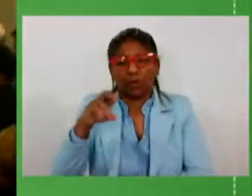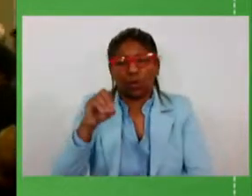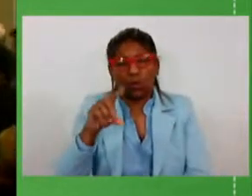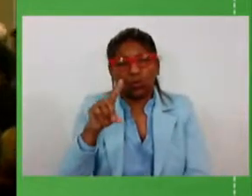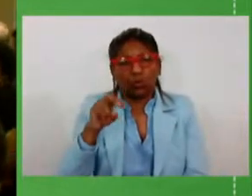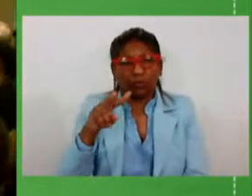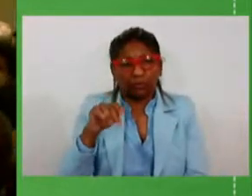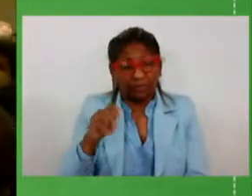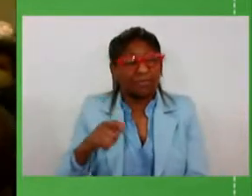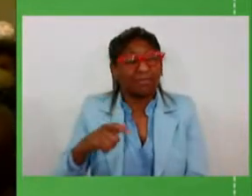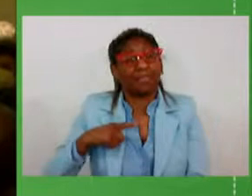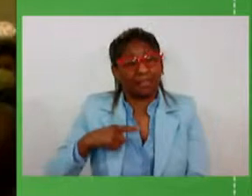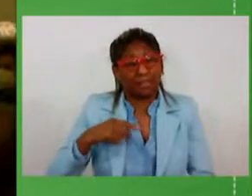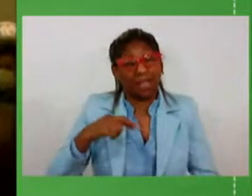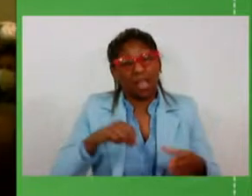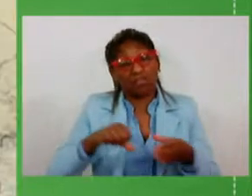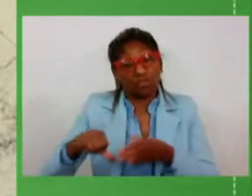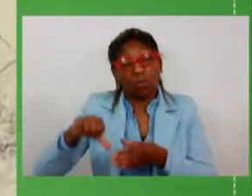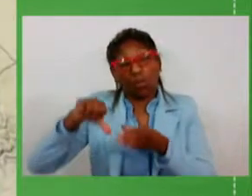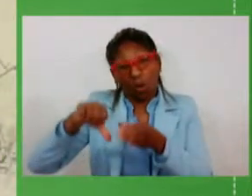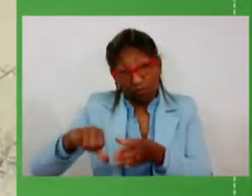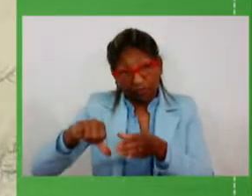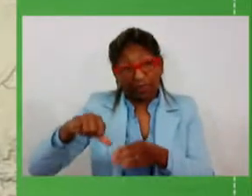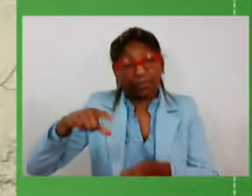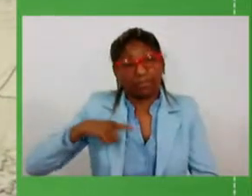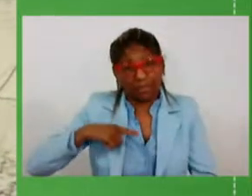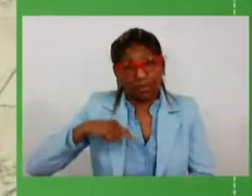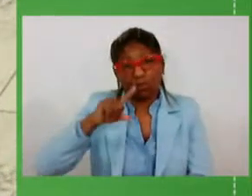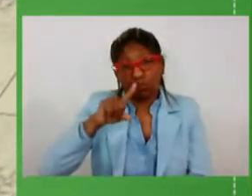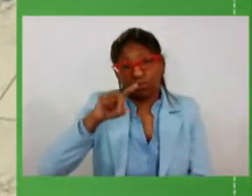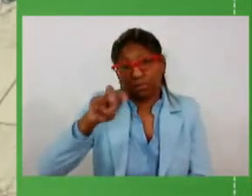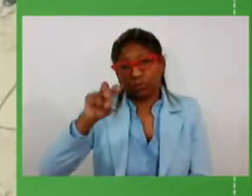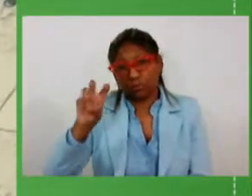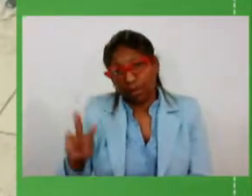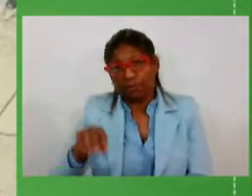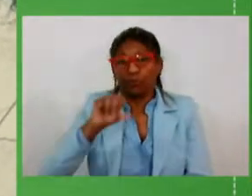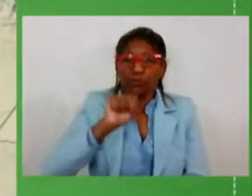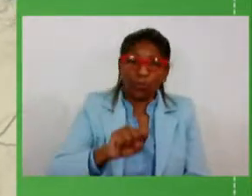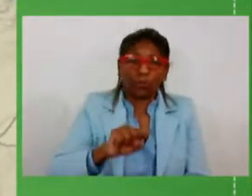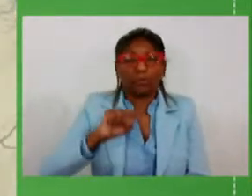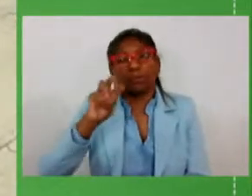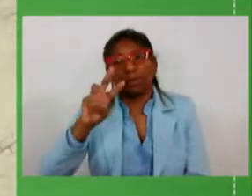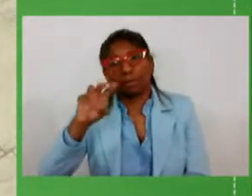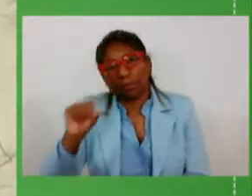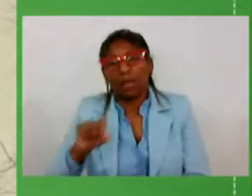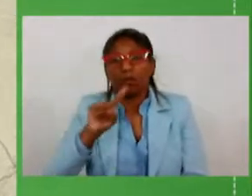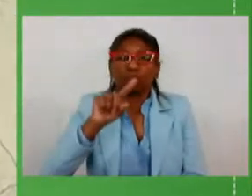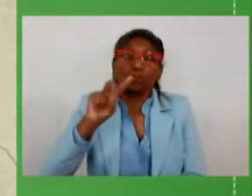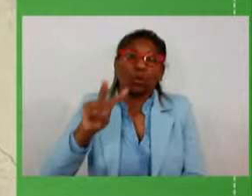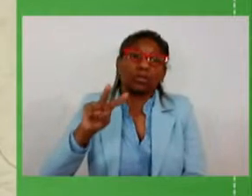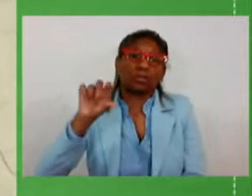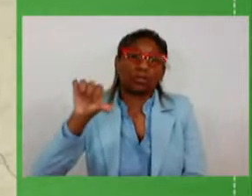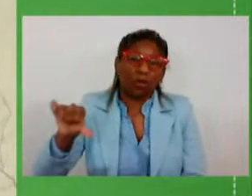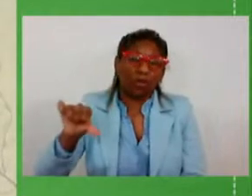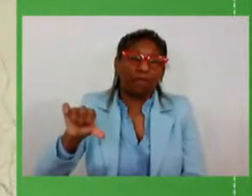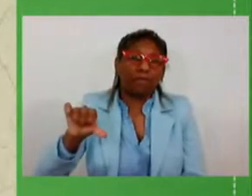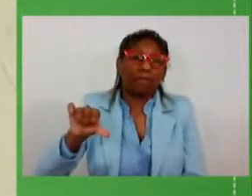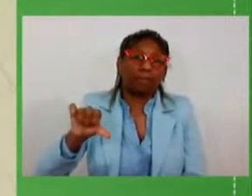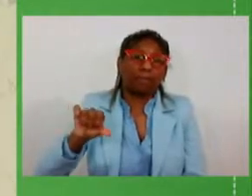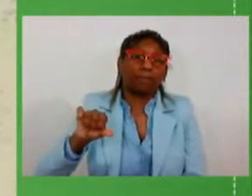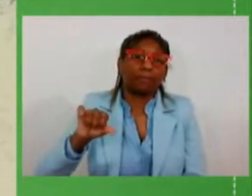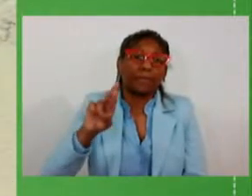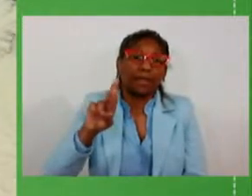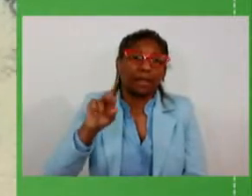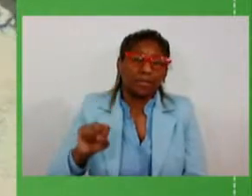região 9 153 386 132 129 126 a VRS